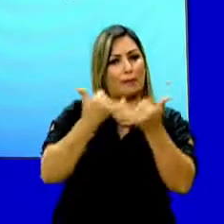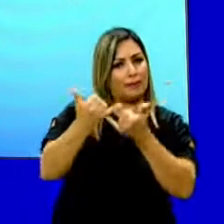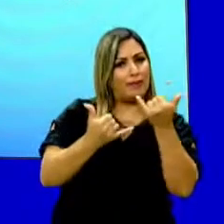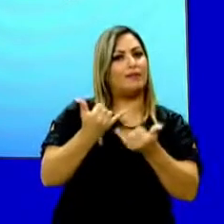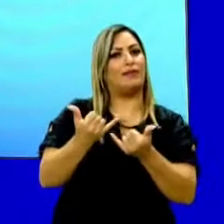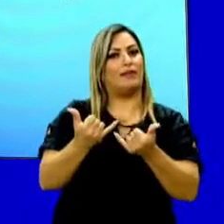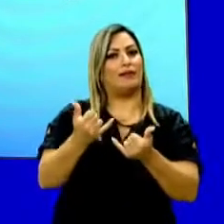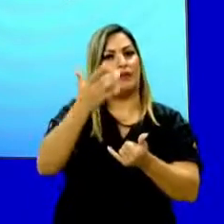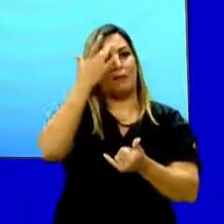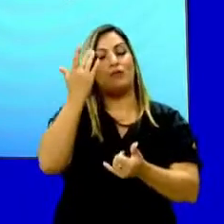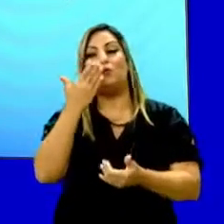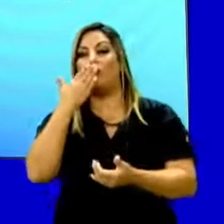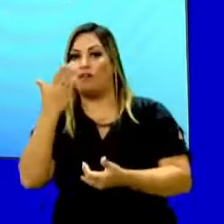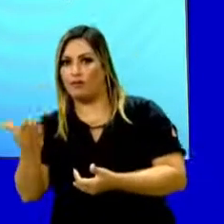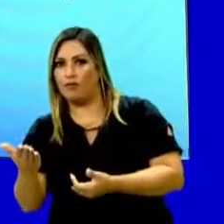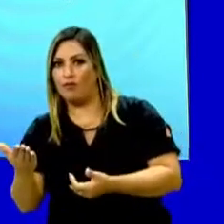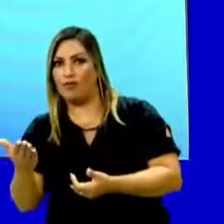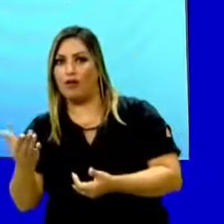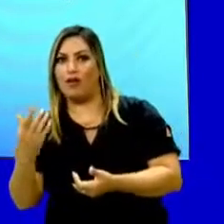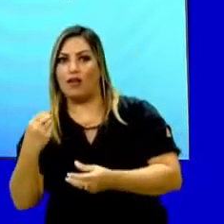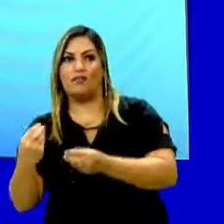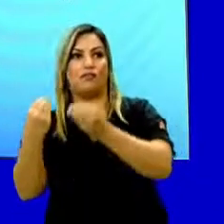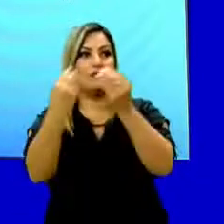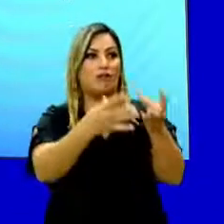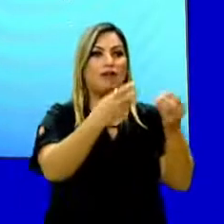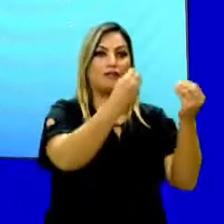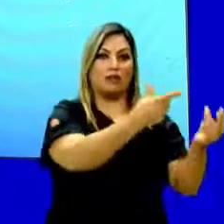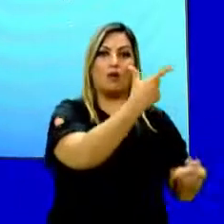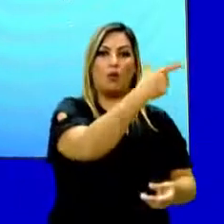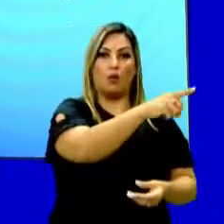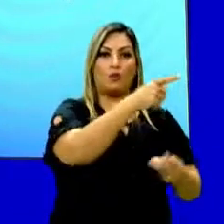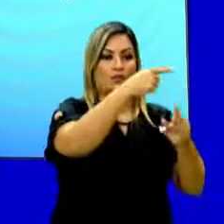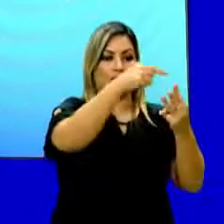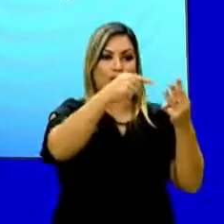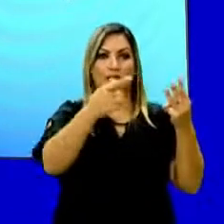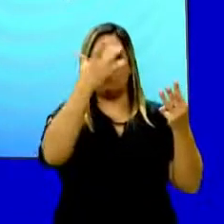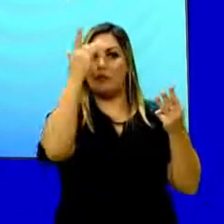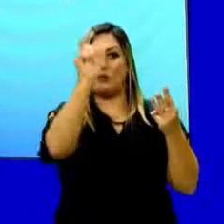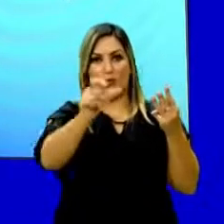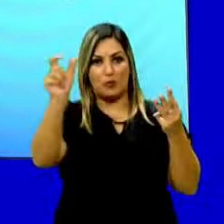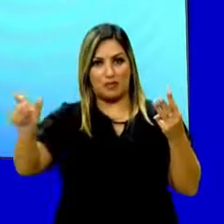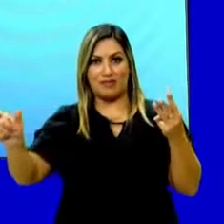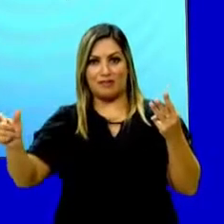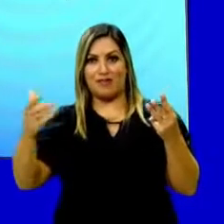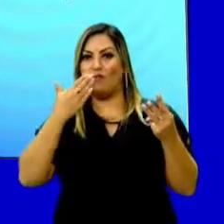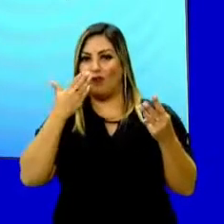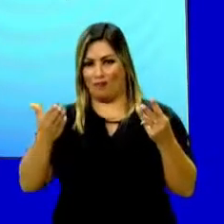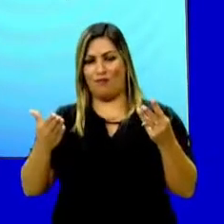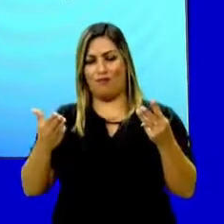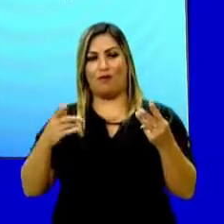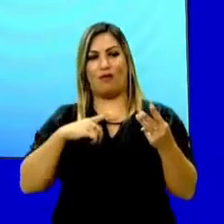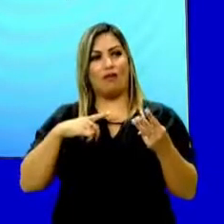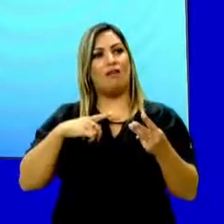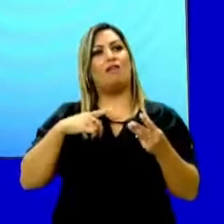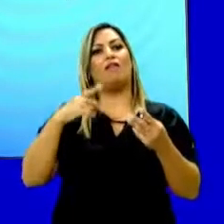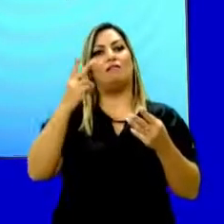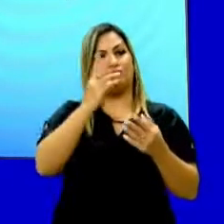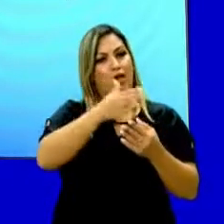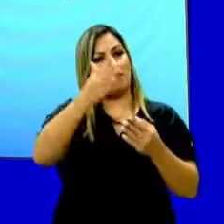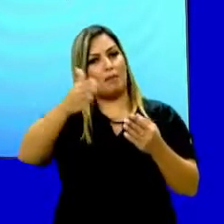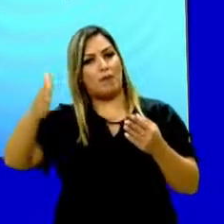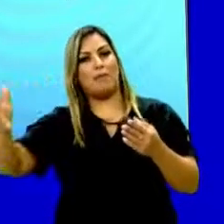cada favor recebido, tinha que retribuir para outra três pessoas. E, assim, sucessivamente.